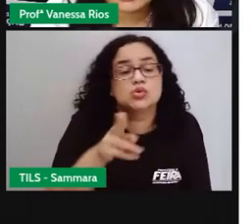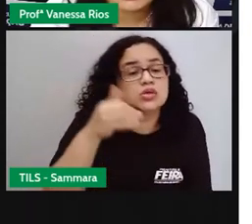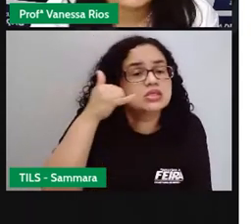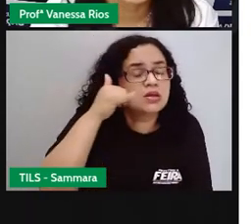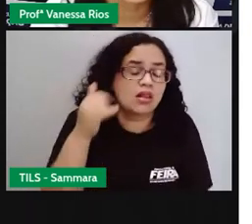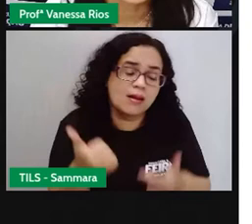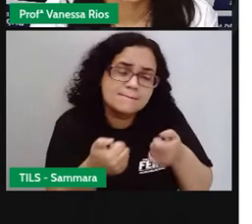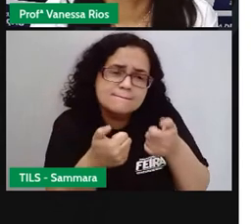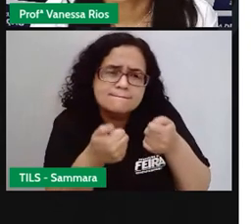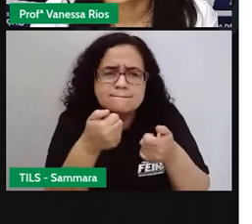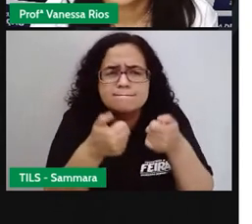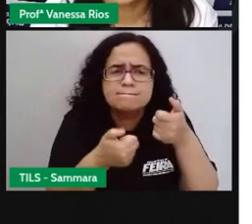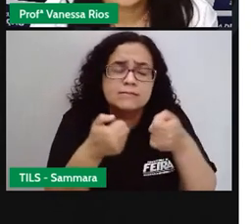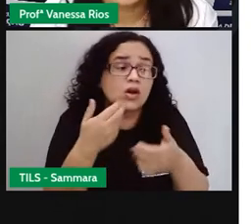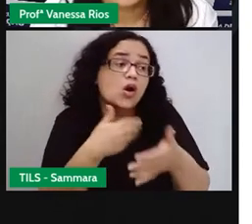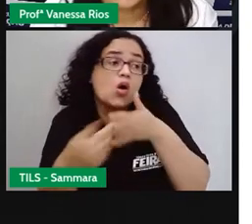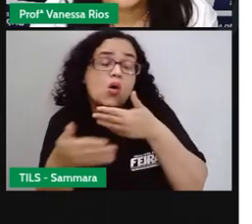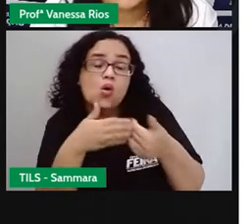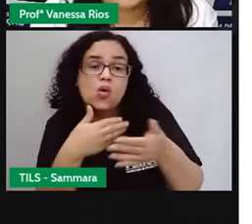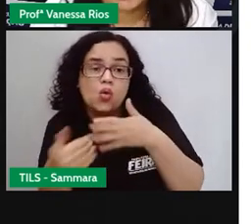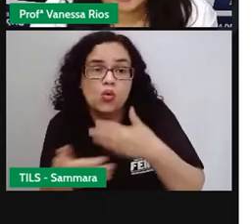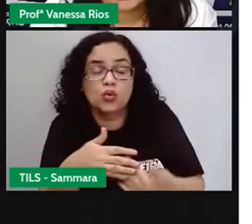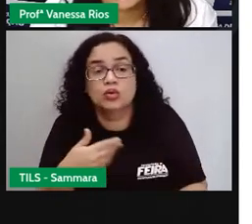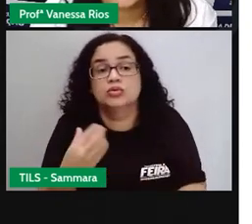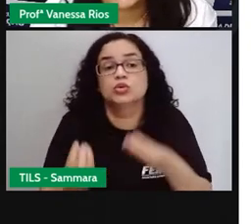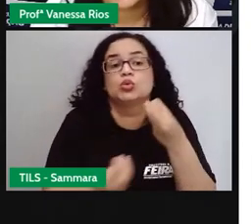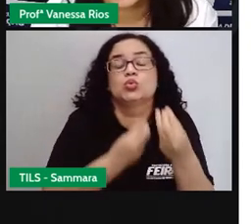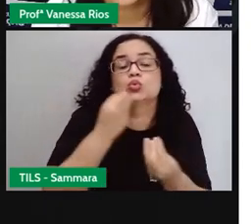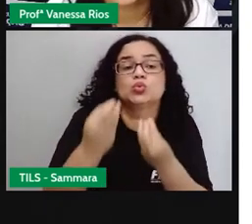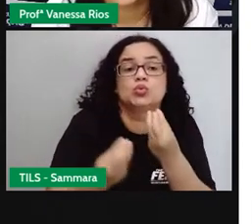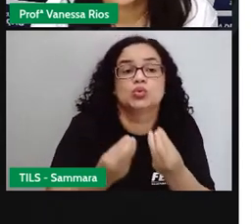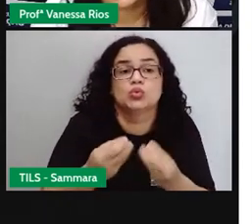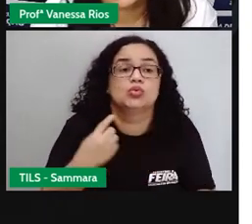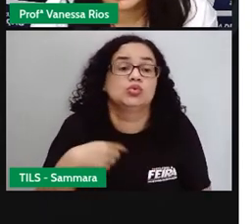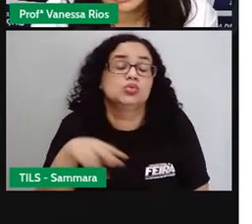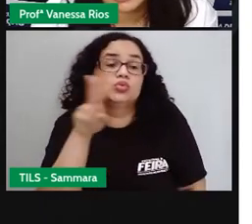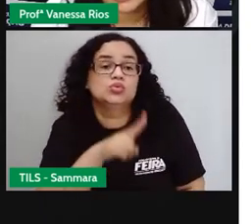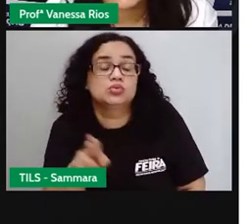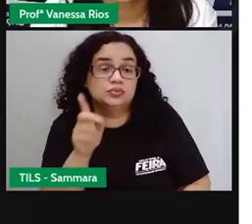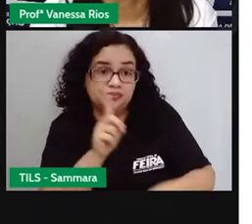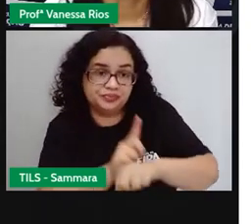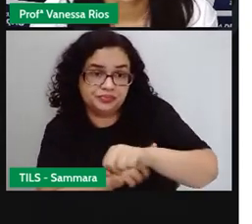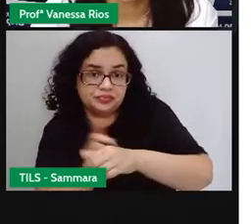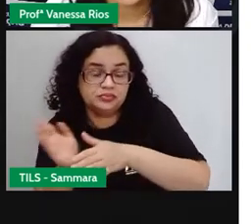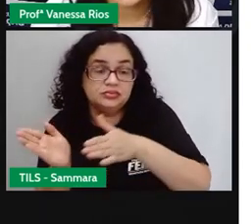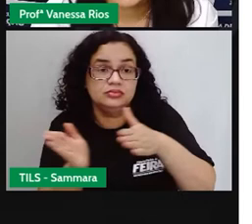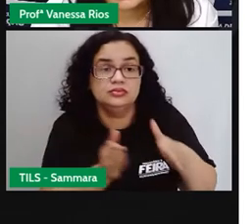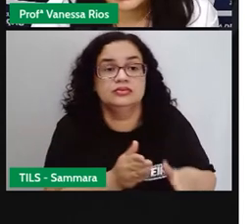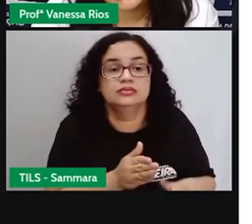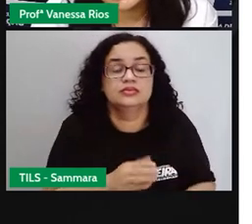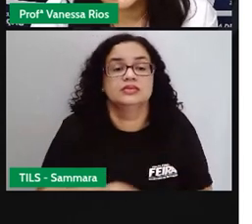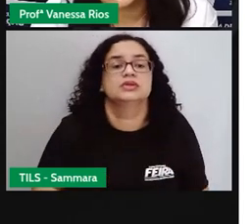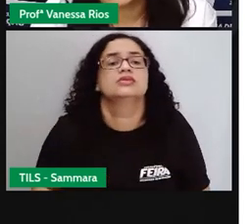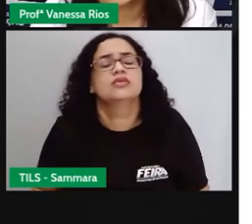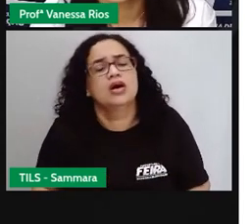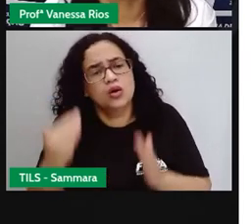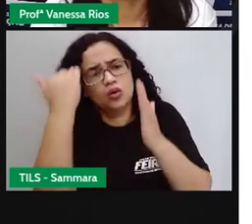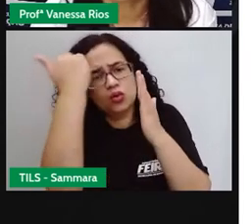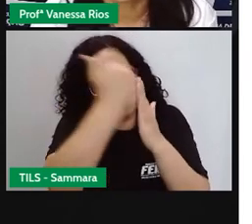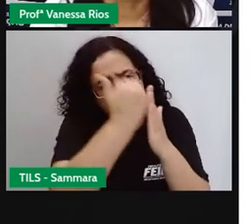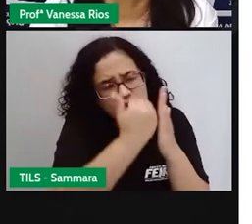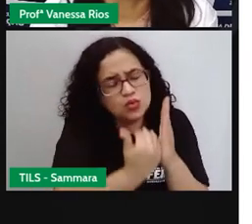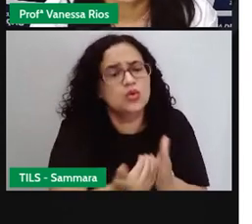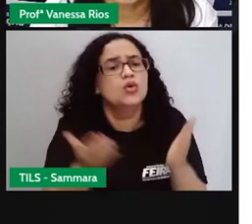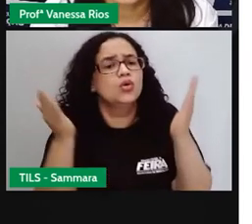jogando, né? Ou qualquer outra forma em você esteja usando o seu tempo. E aí faz a programação, olha,